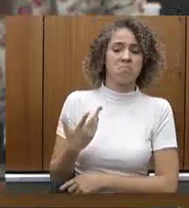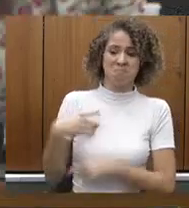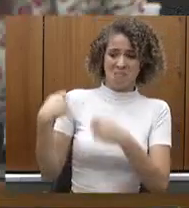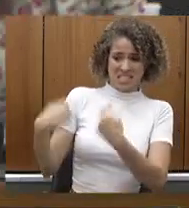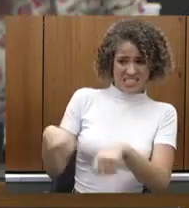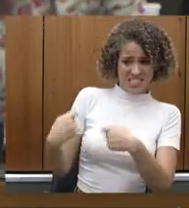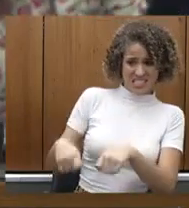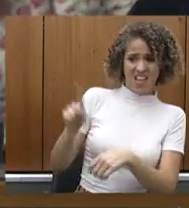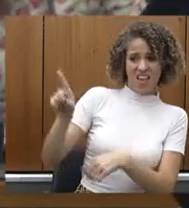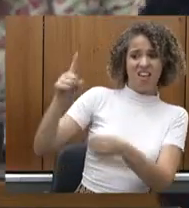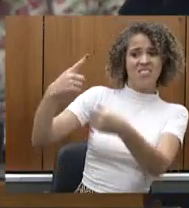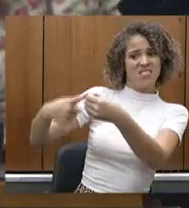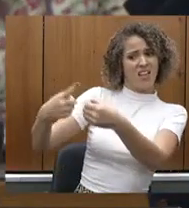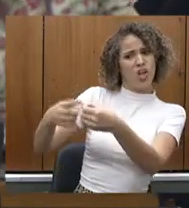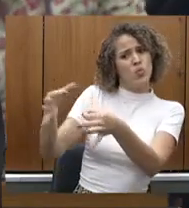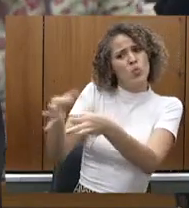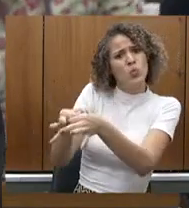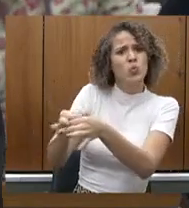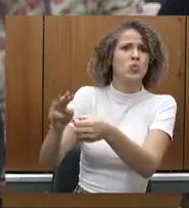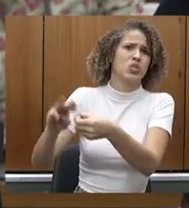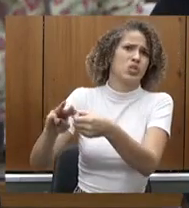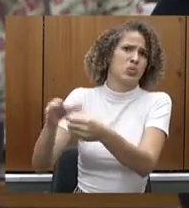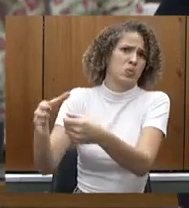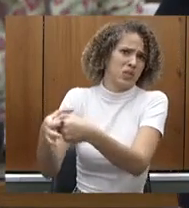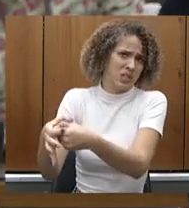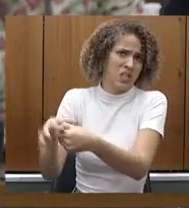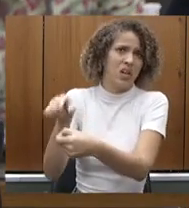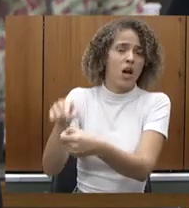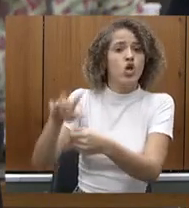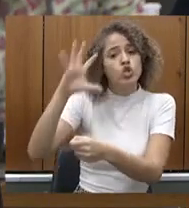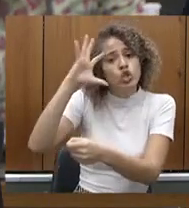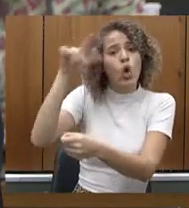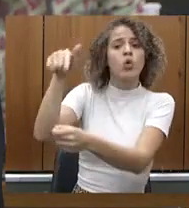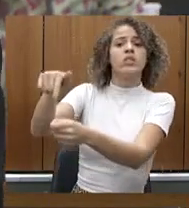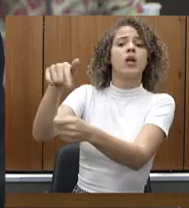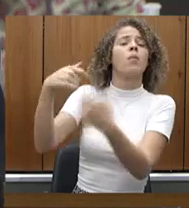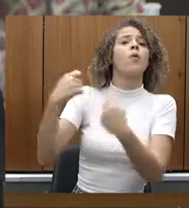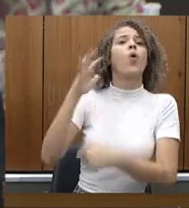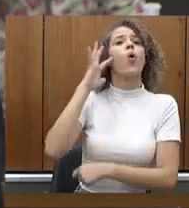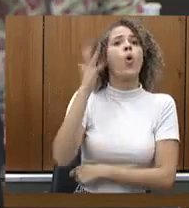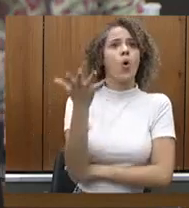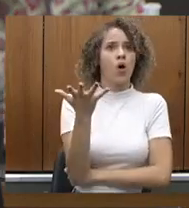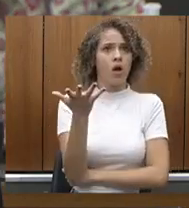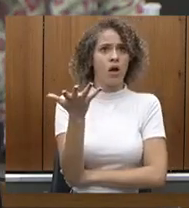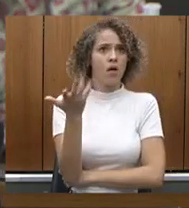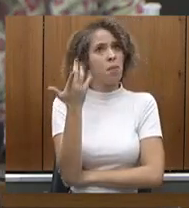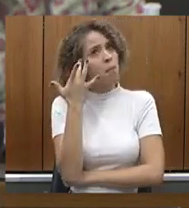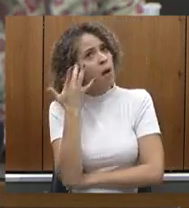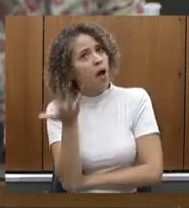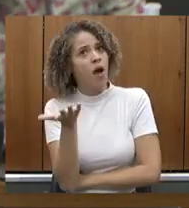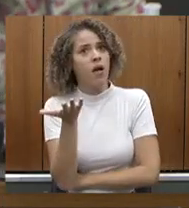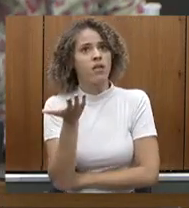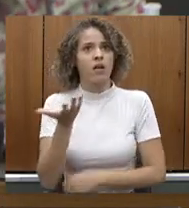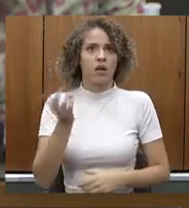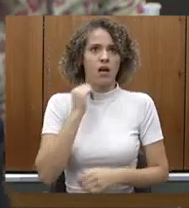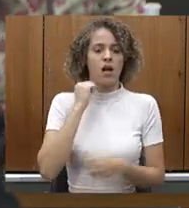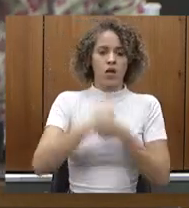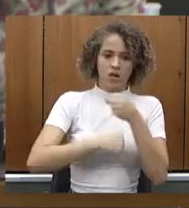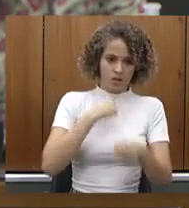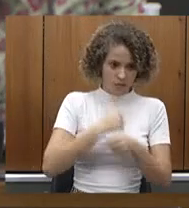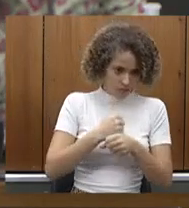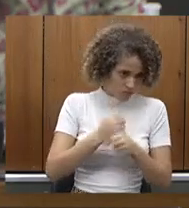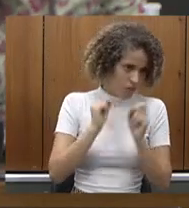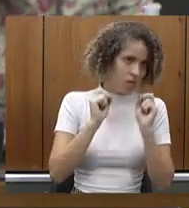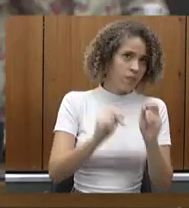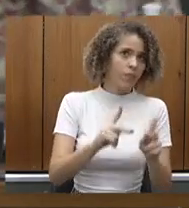daquele município então de buscar uma solução para essa questão nas próximas emendas agora do ano que vem obrigado